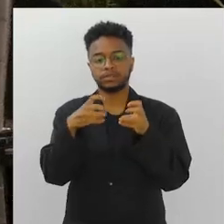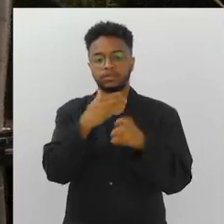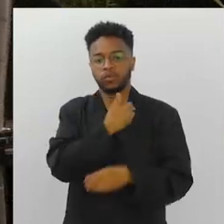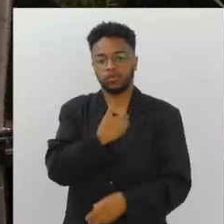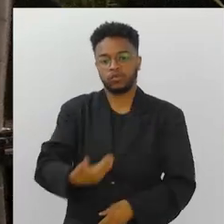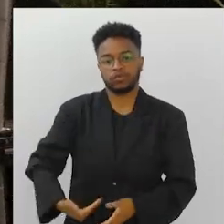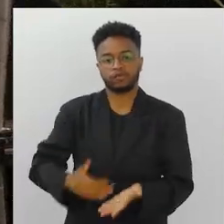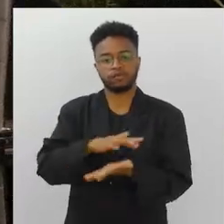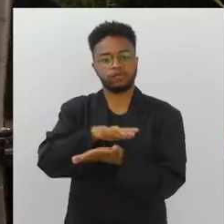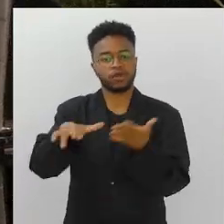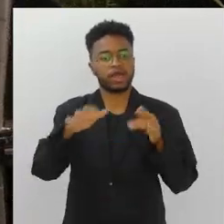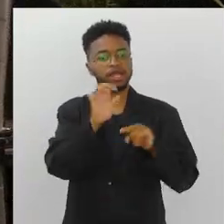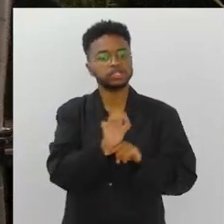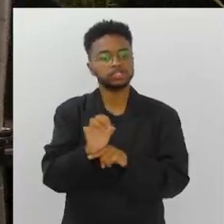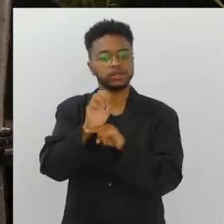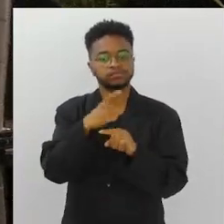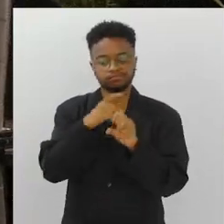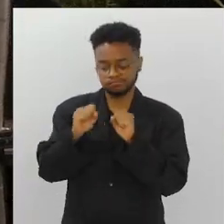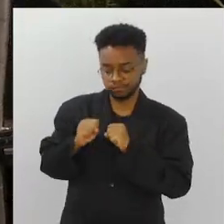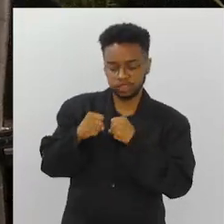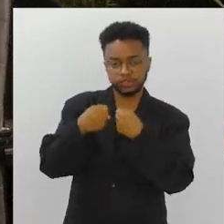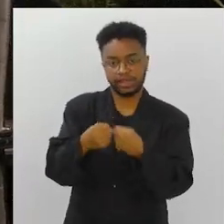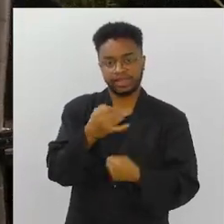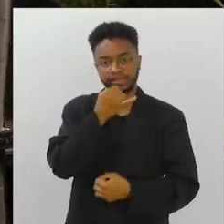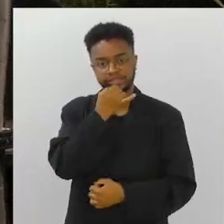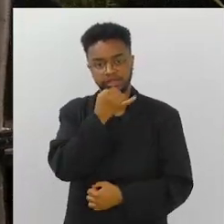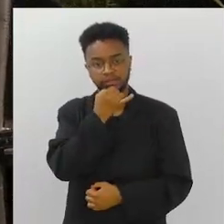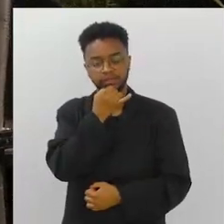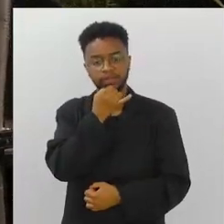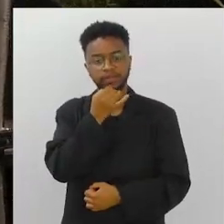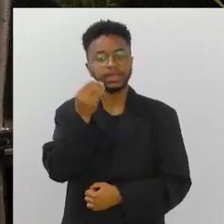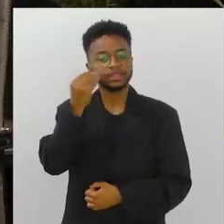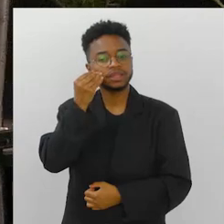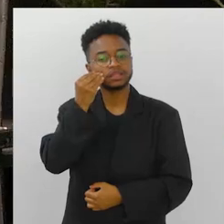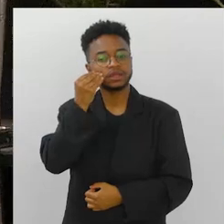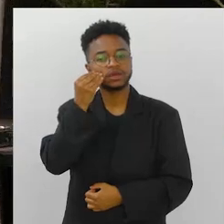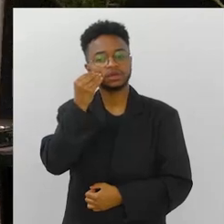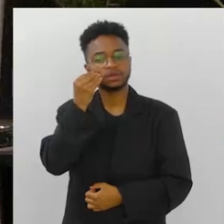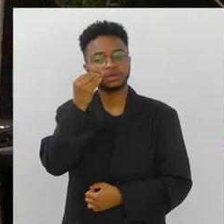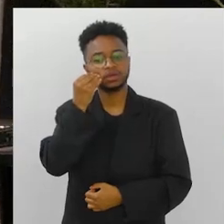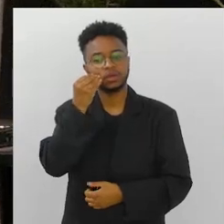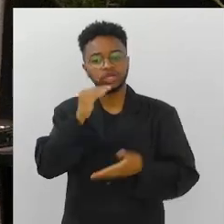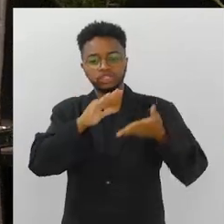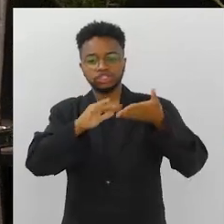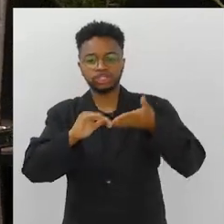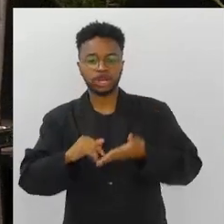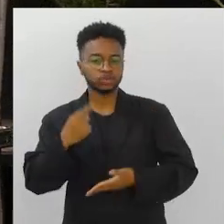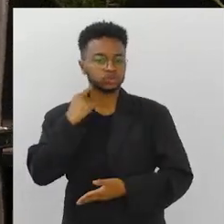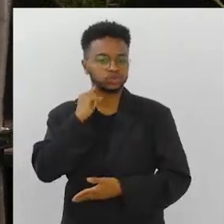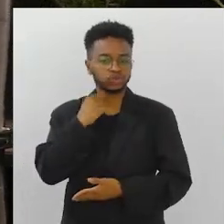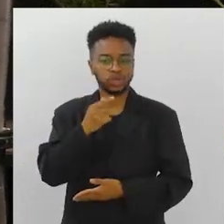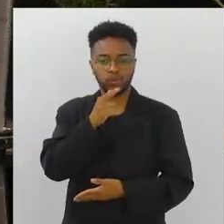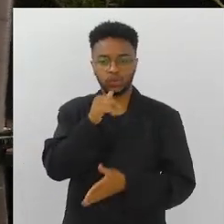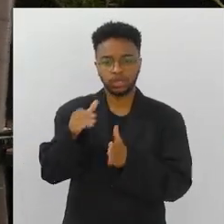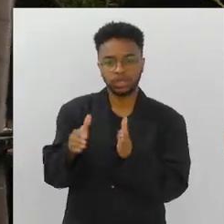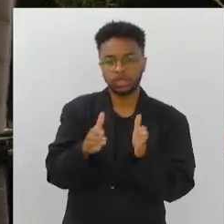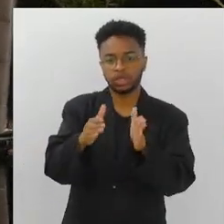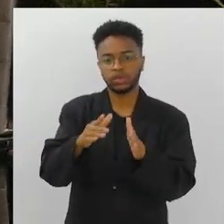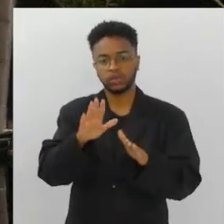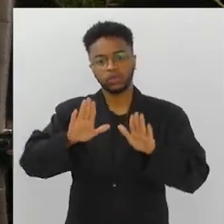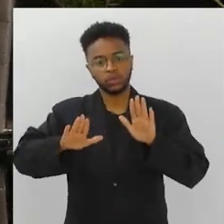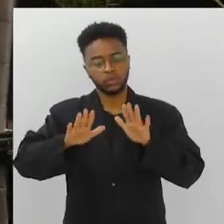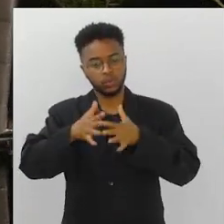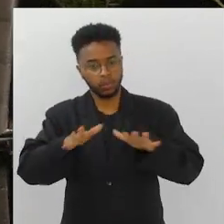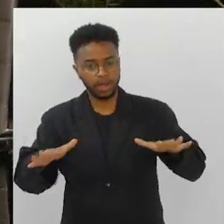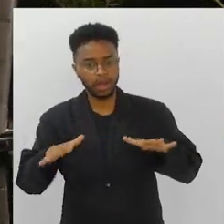diversos estados fazendo esforços, por exemplo, para despoluir rios, mares, a